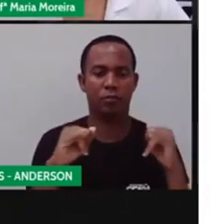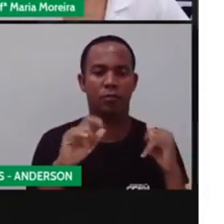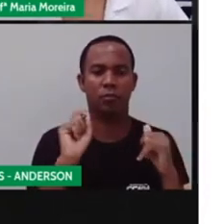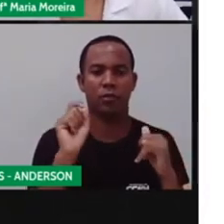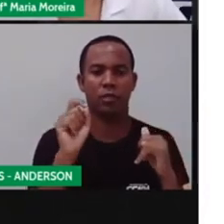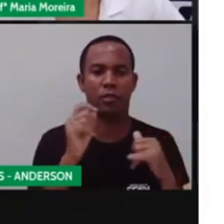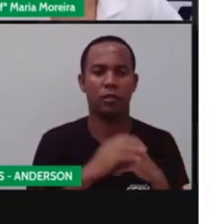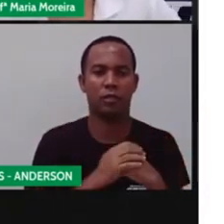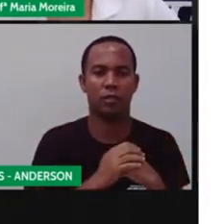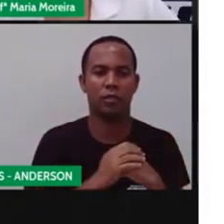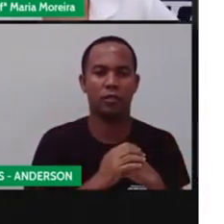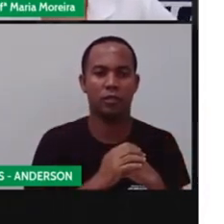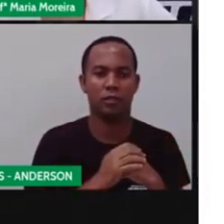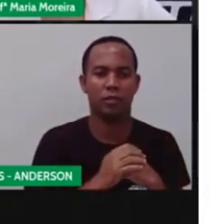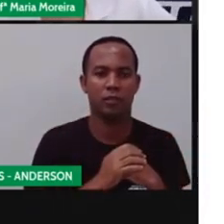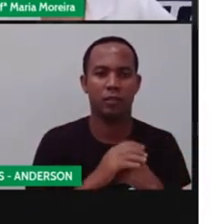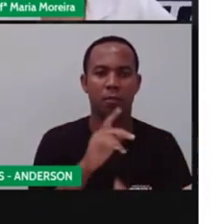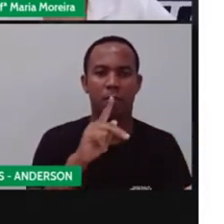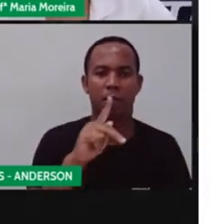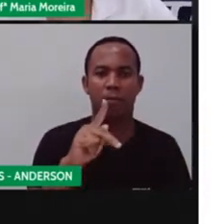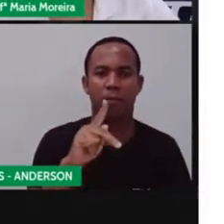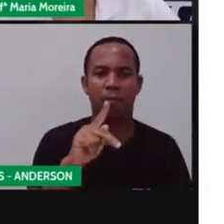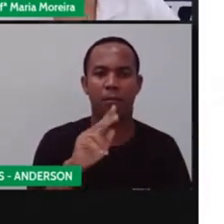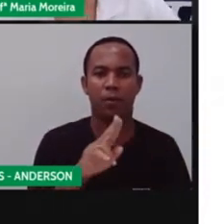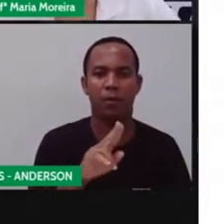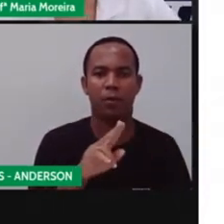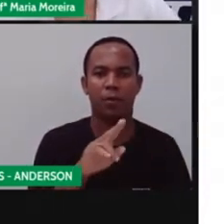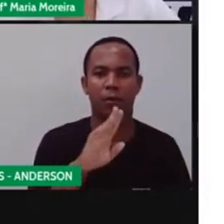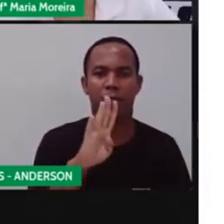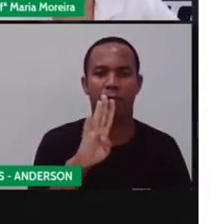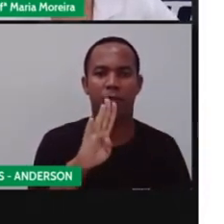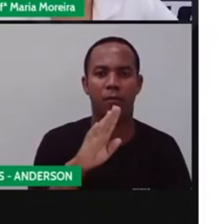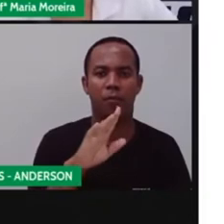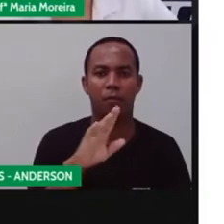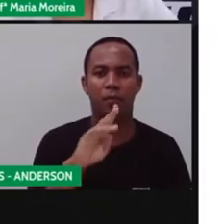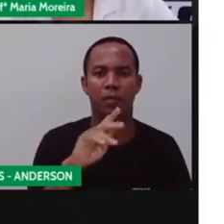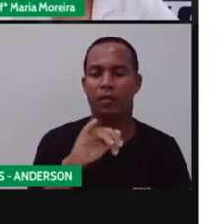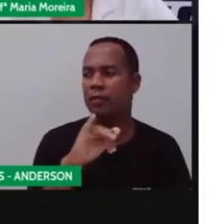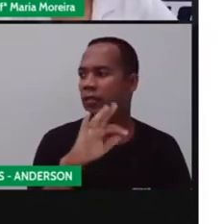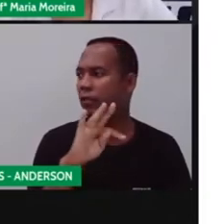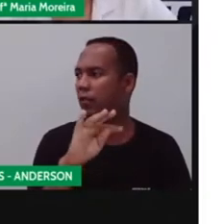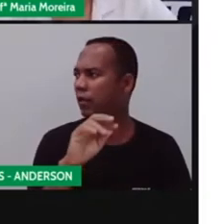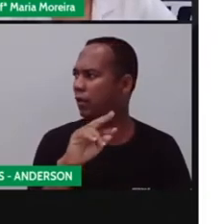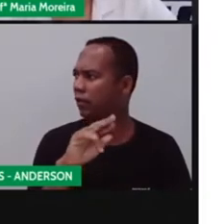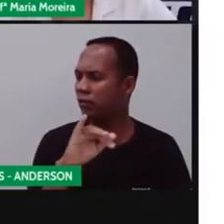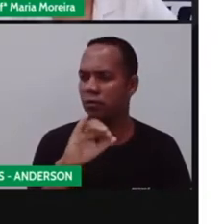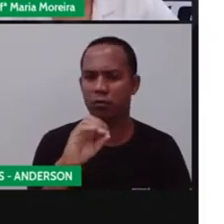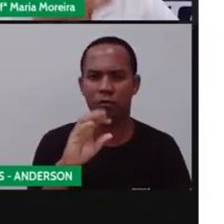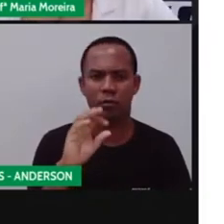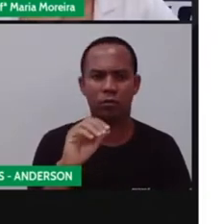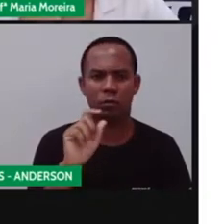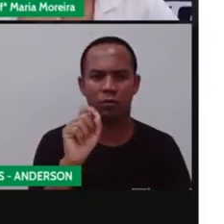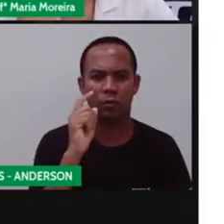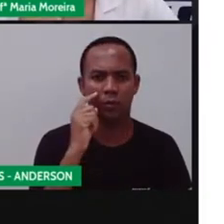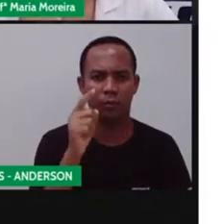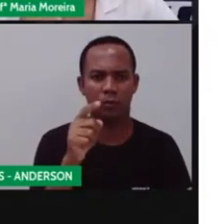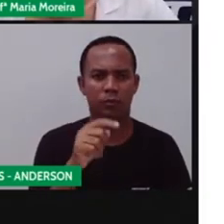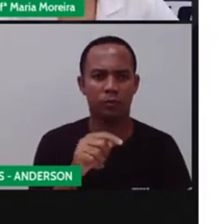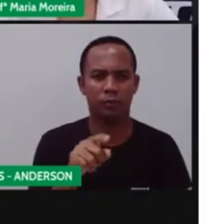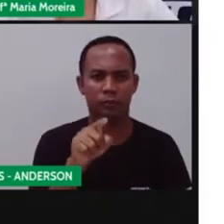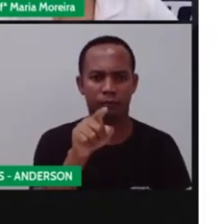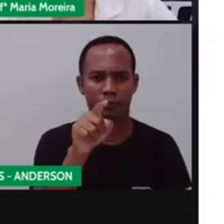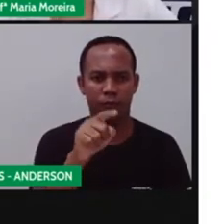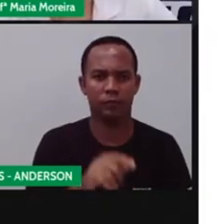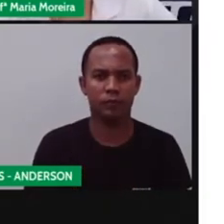Fim de que propaganda será? Vamos ver se é de propaganda. Bom, eles